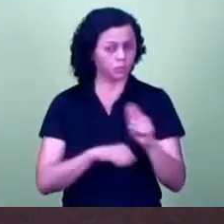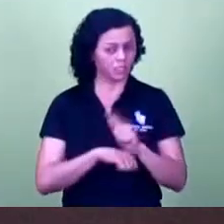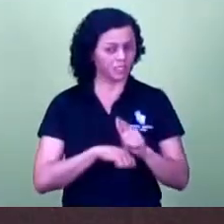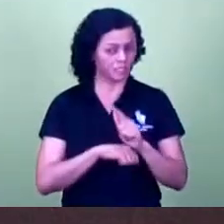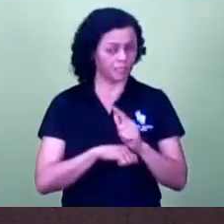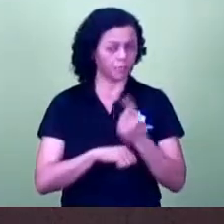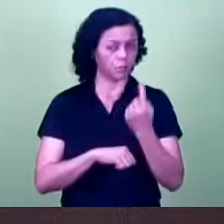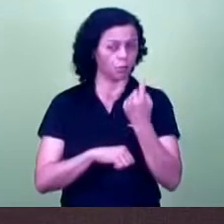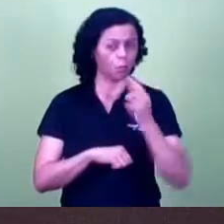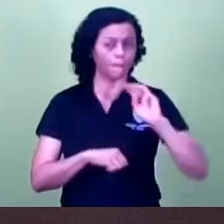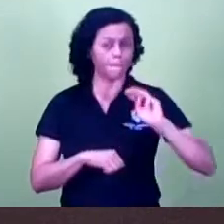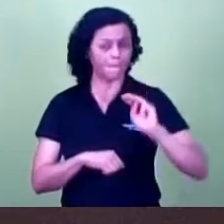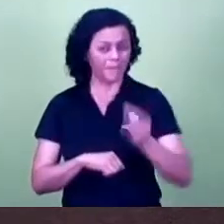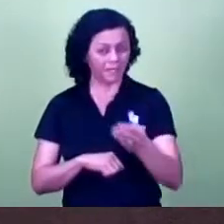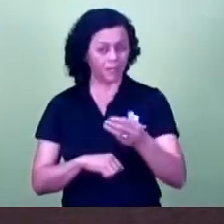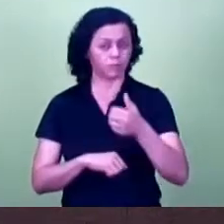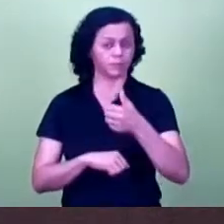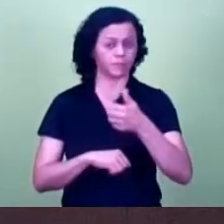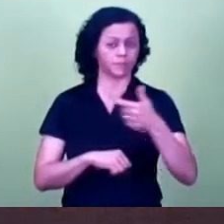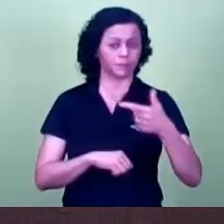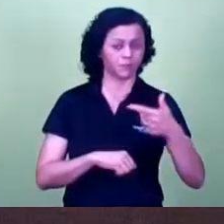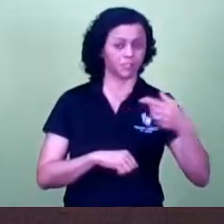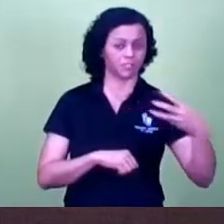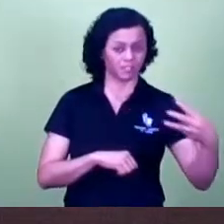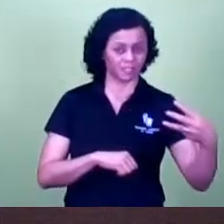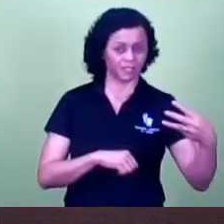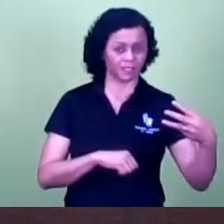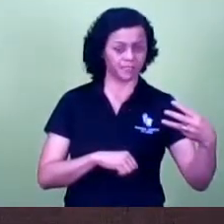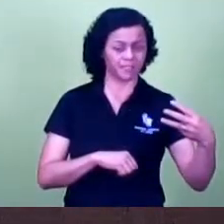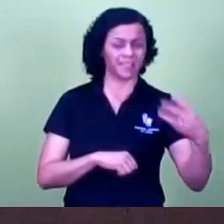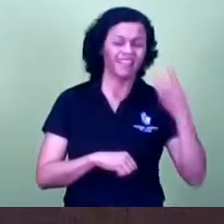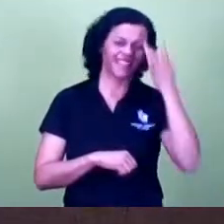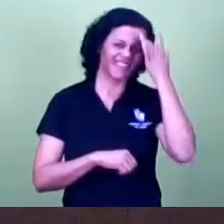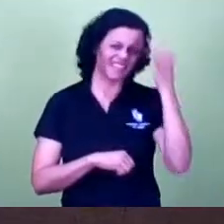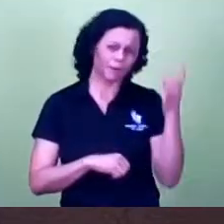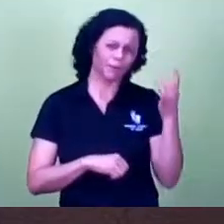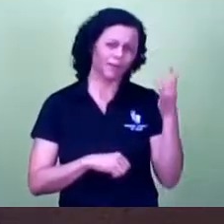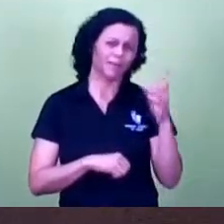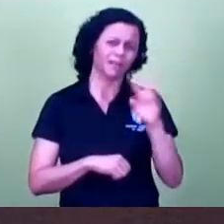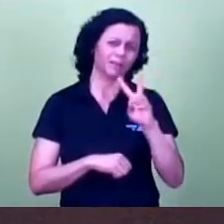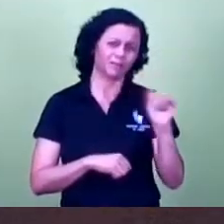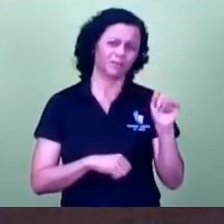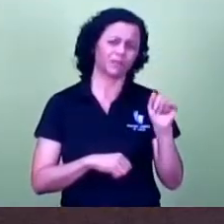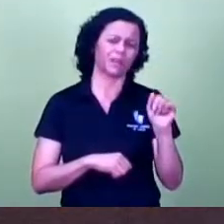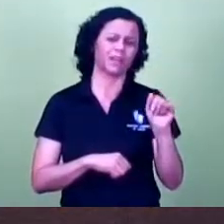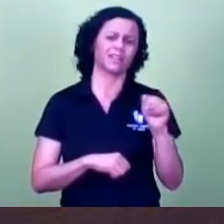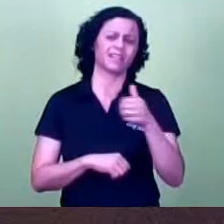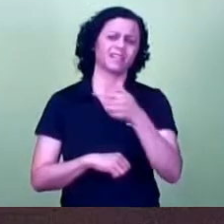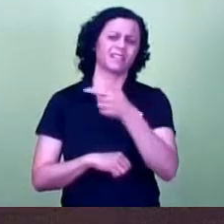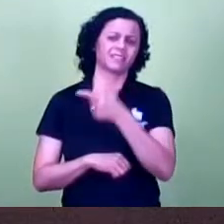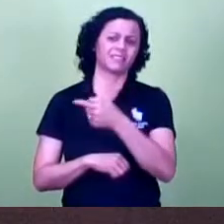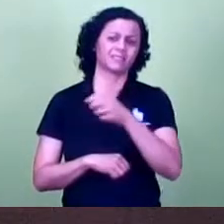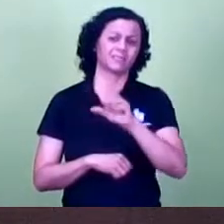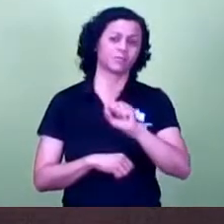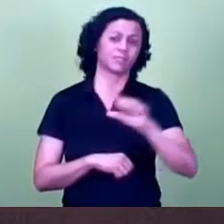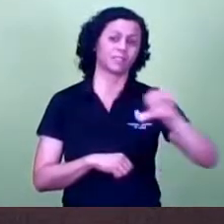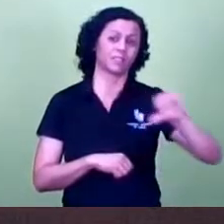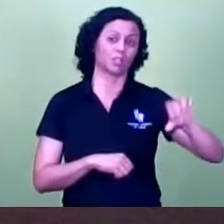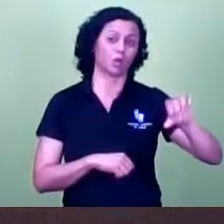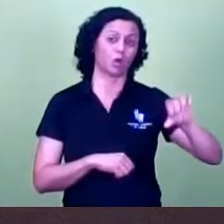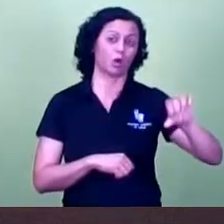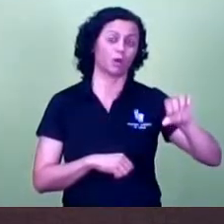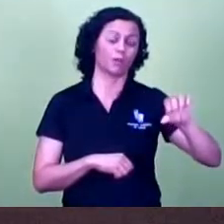.123.000 e amanhã vai passar para 789.000? Então, assim, ou o